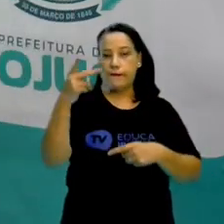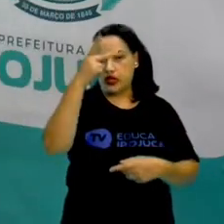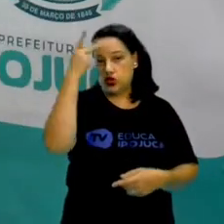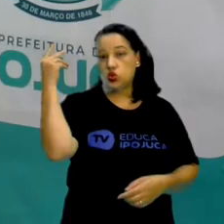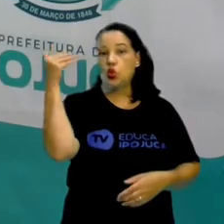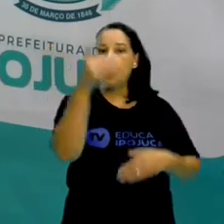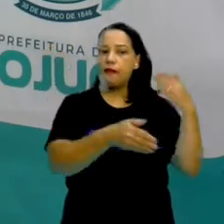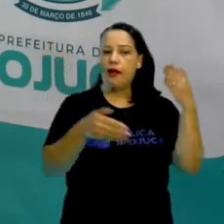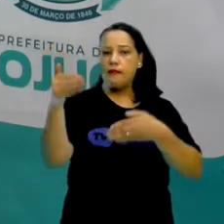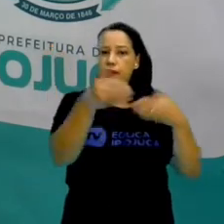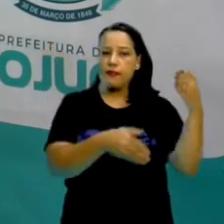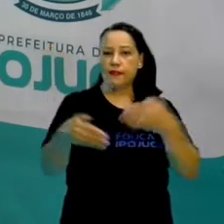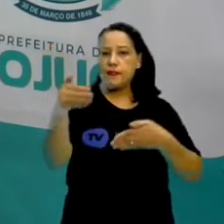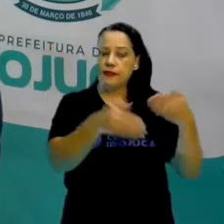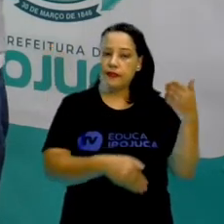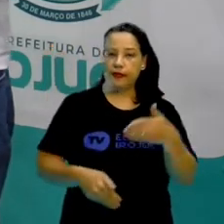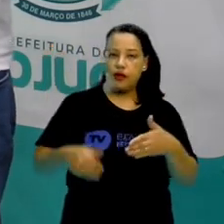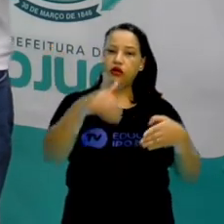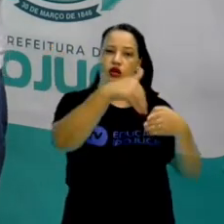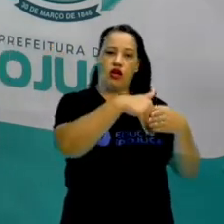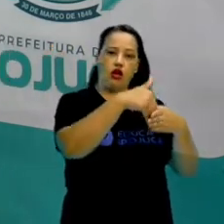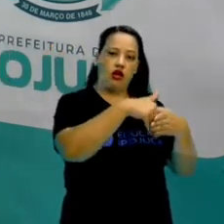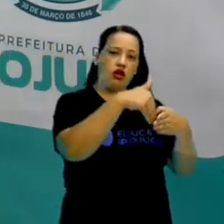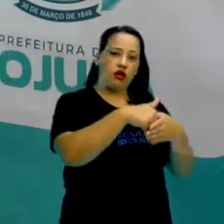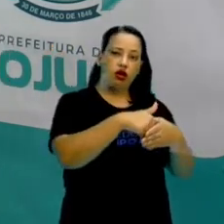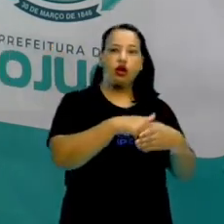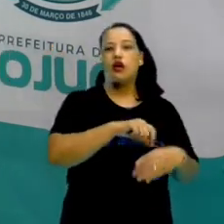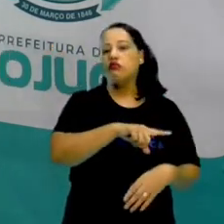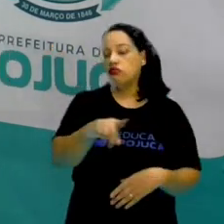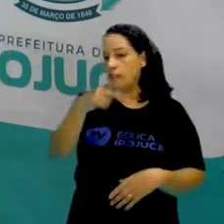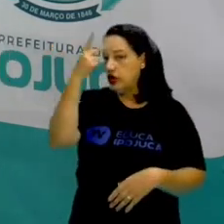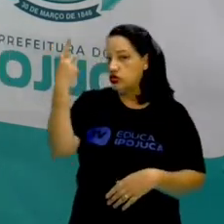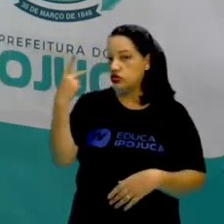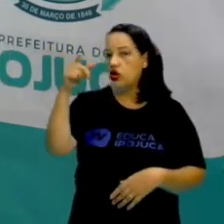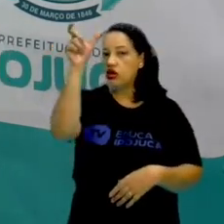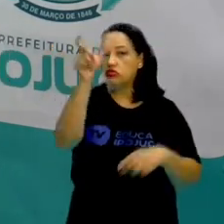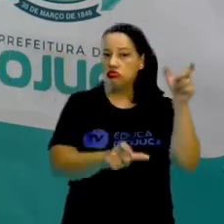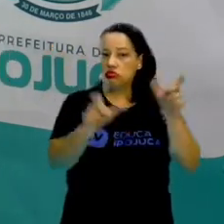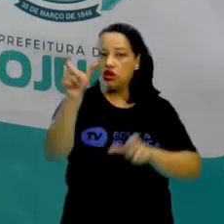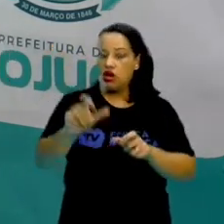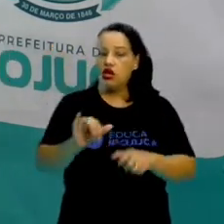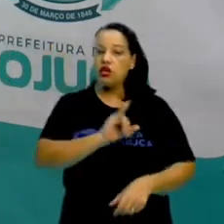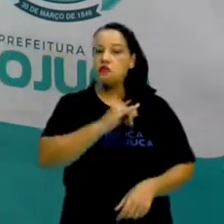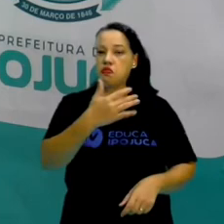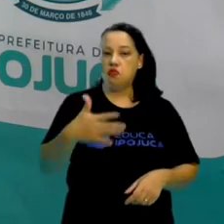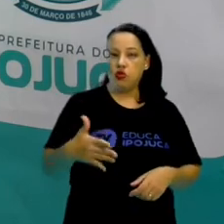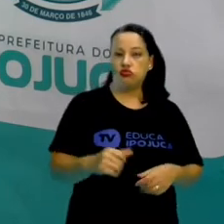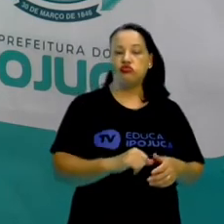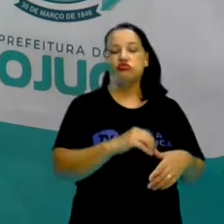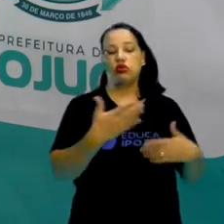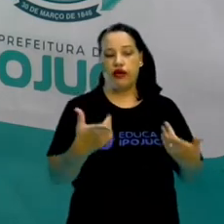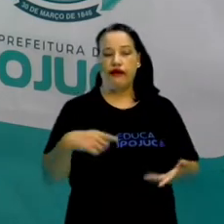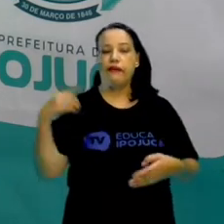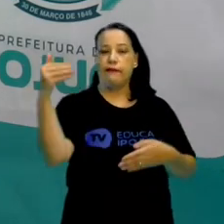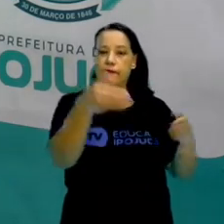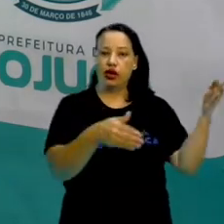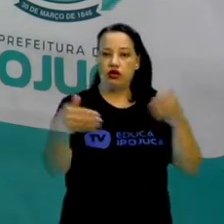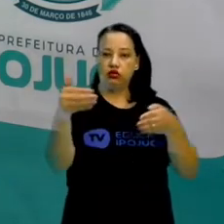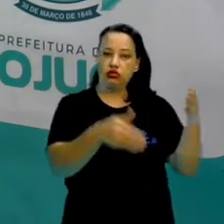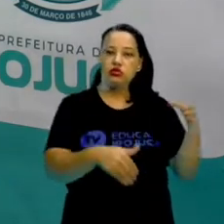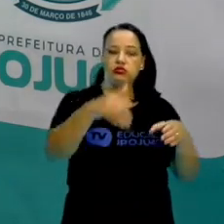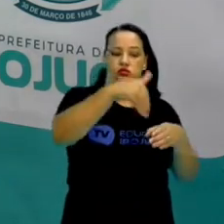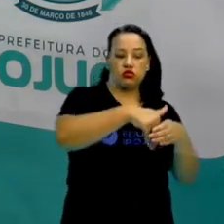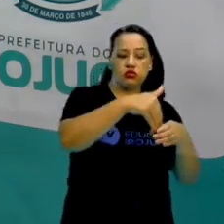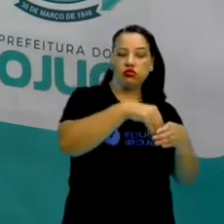eleitoral Então cada vez mais as pessoas em Ipojuca, nos últimos anos, nas últimas décadas Vêm participando das eleições,